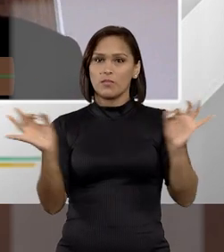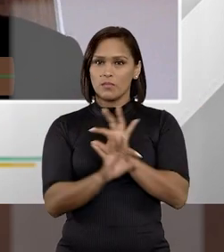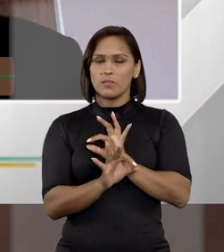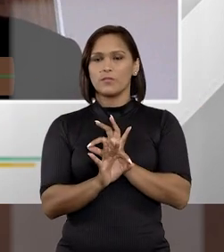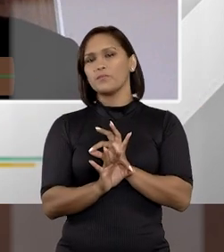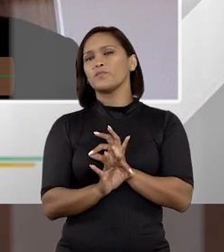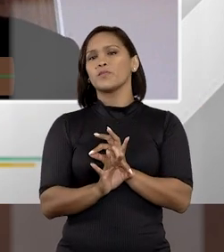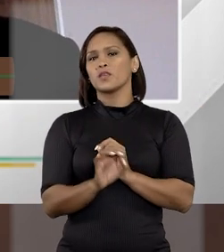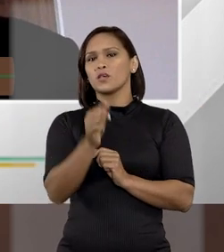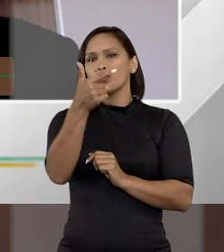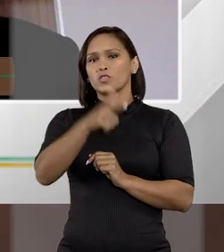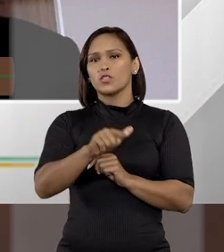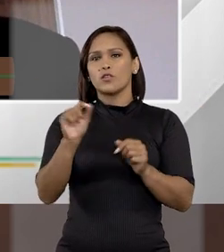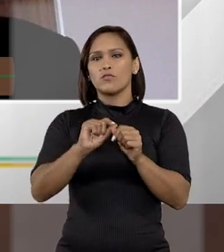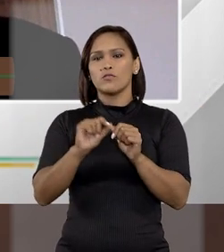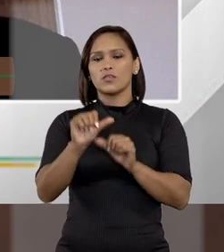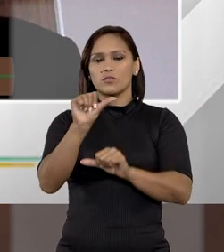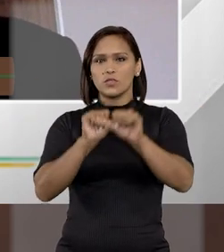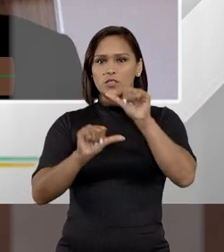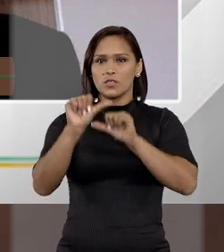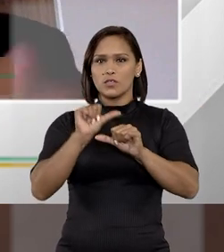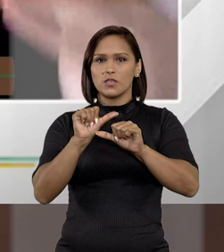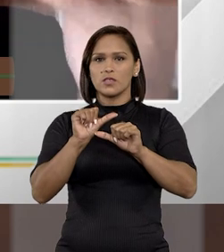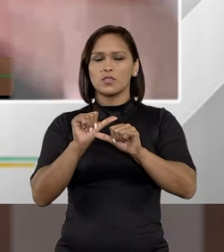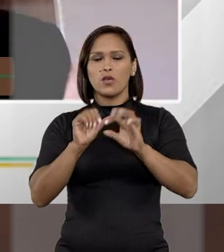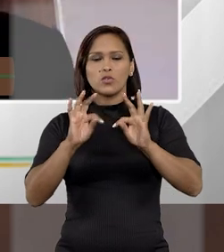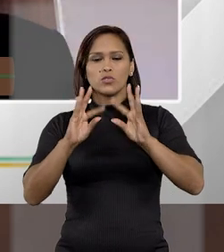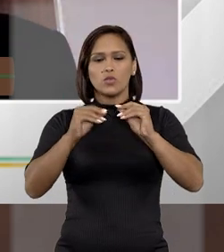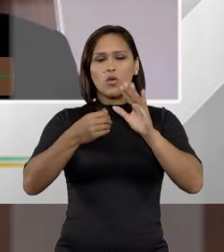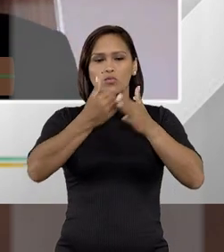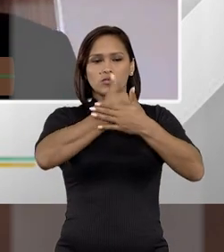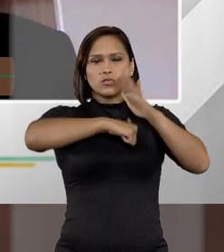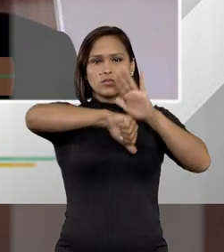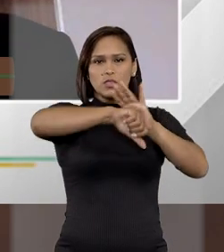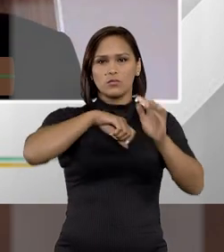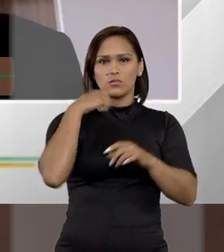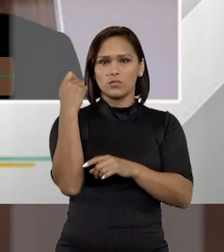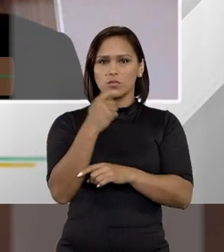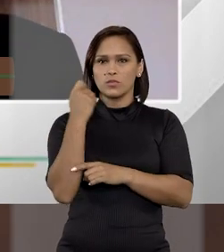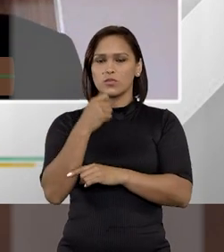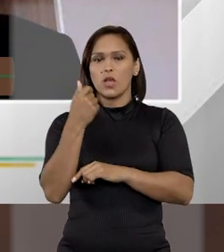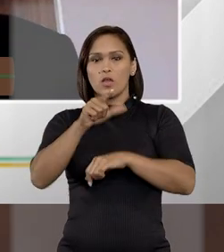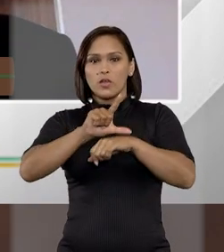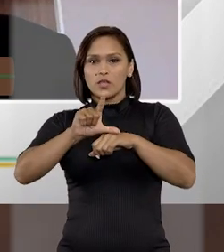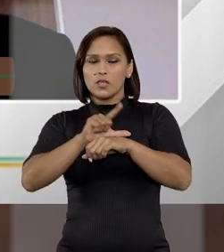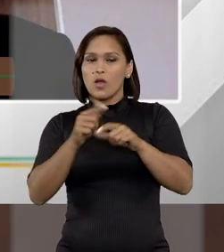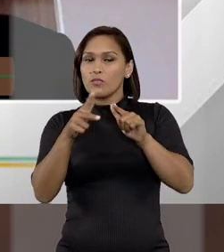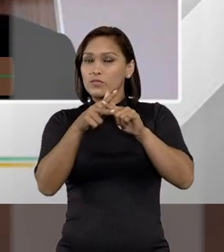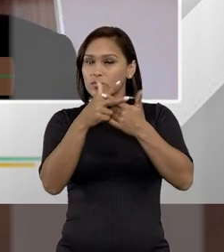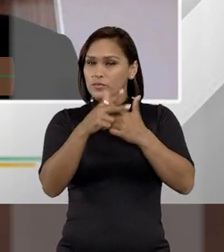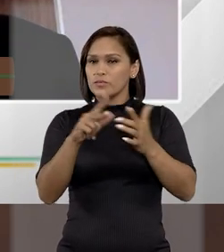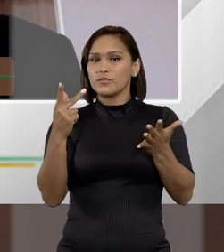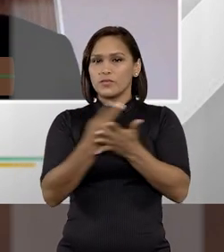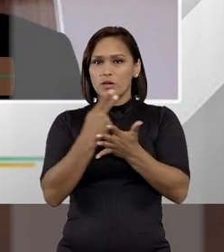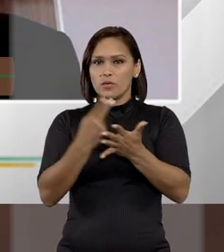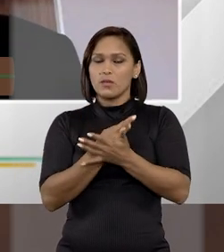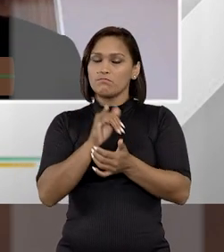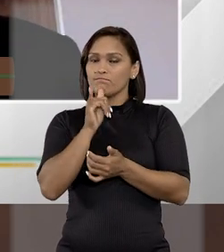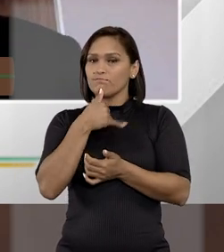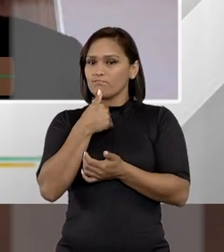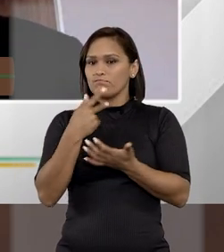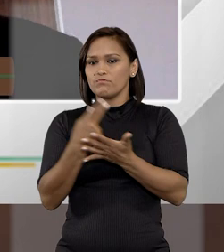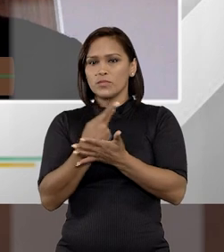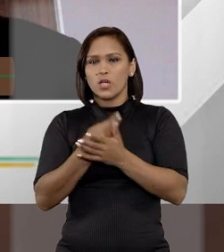novamente, ele fazendo alteração no rol dos crimes hediondos. E o legislador ali cometeu alguns erros crassos, que